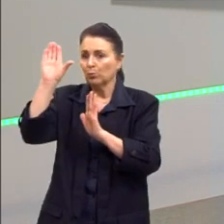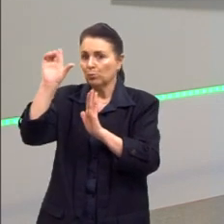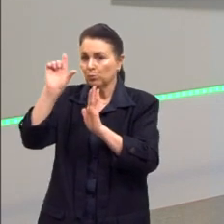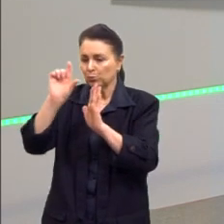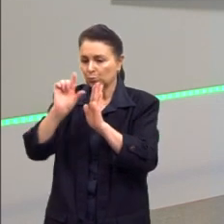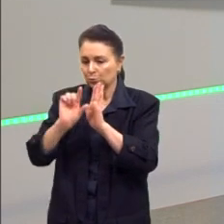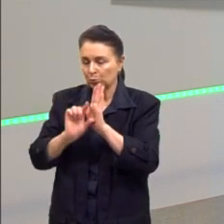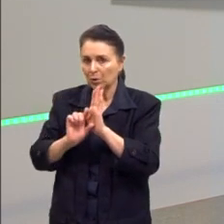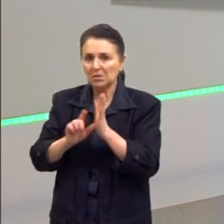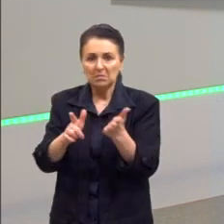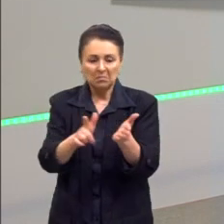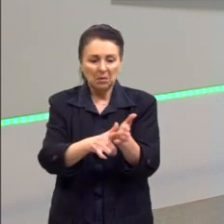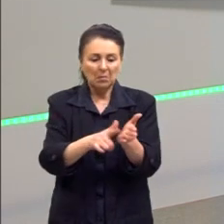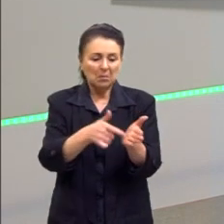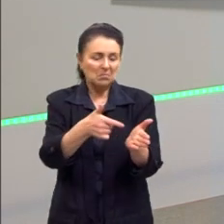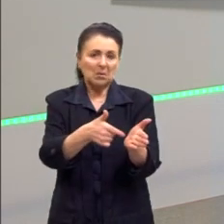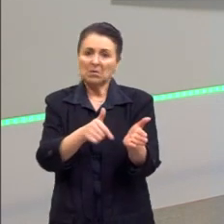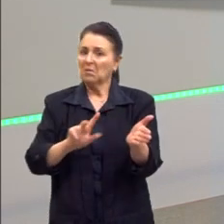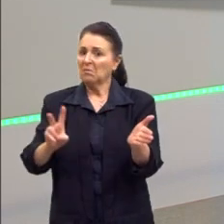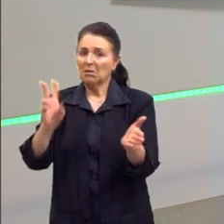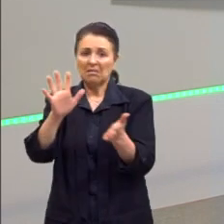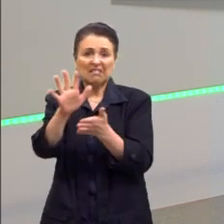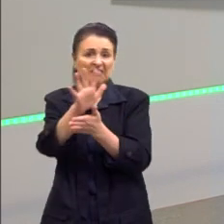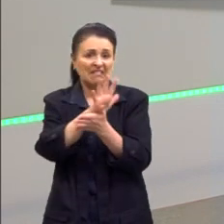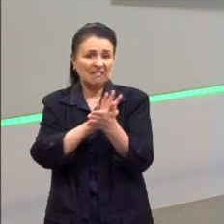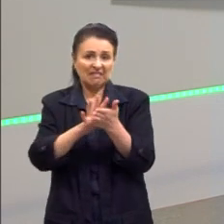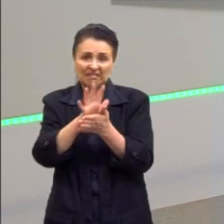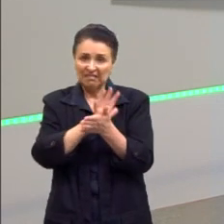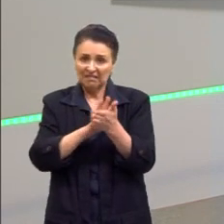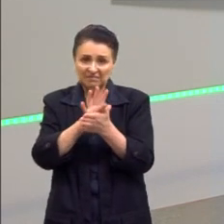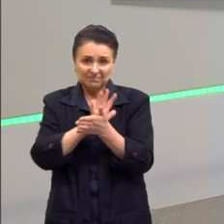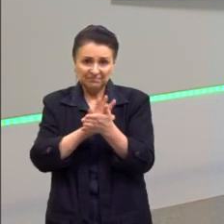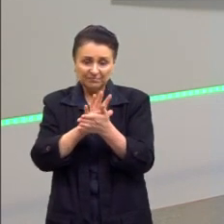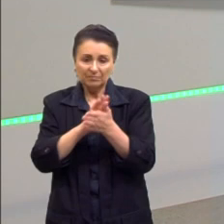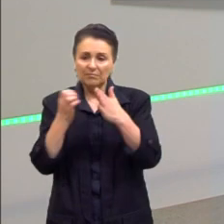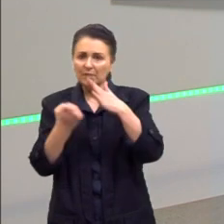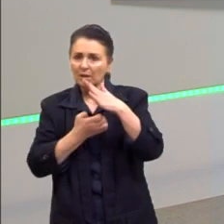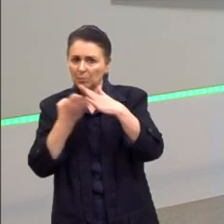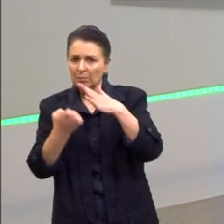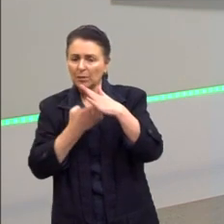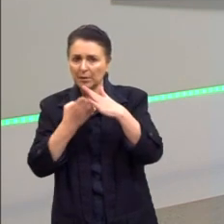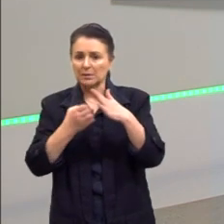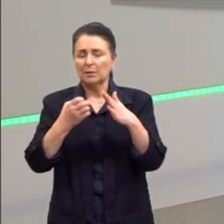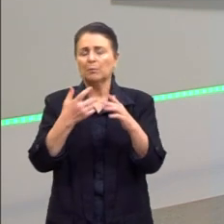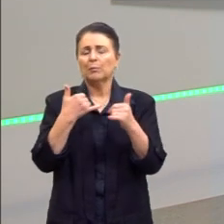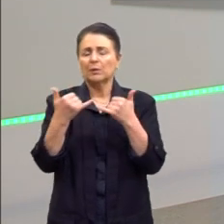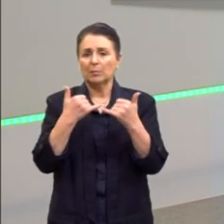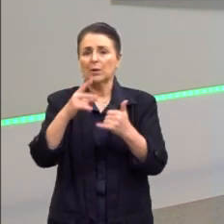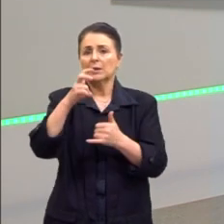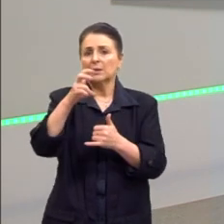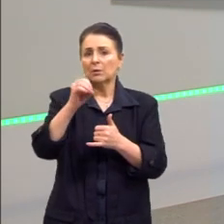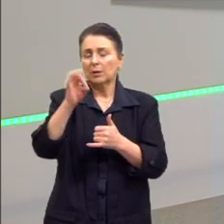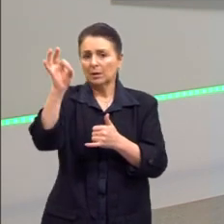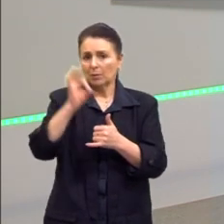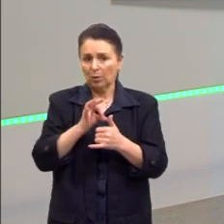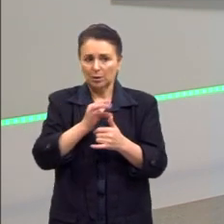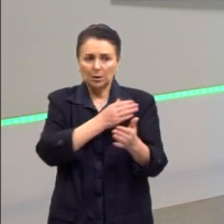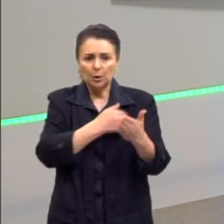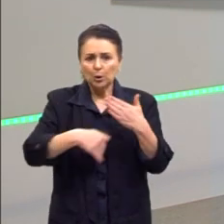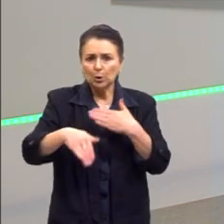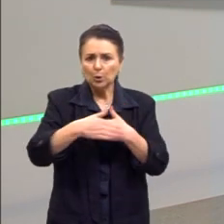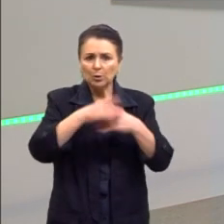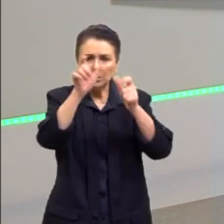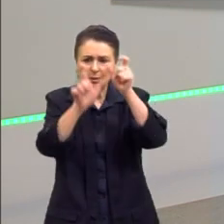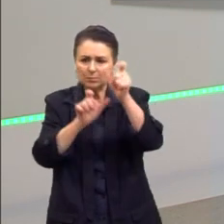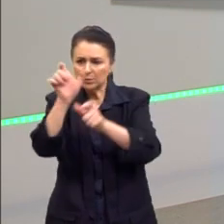esse papel, então, eu tinha uma ação de uma empresa e ele valia ali 50 dólares. Todo mundo vendendo, a empresa